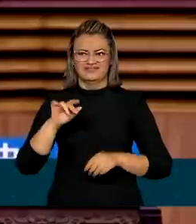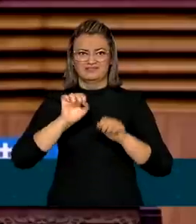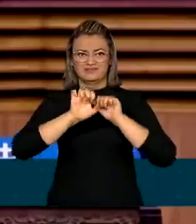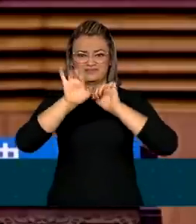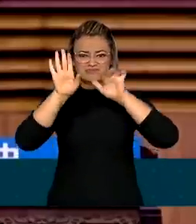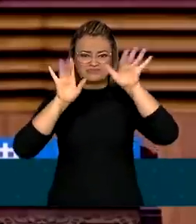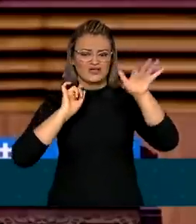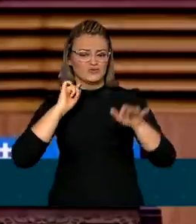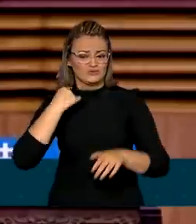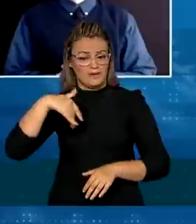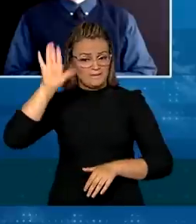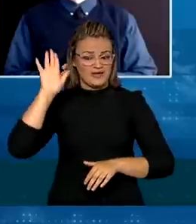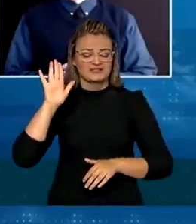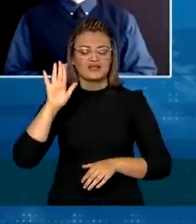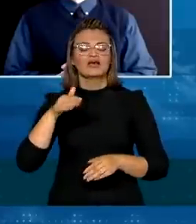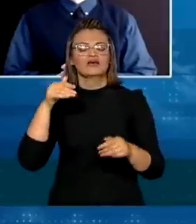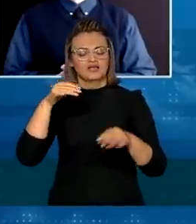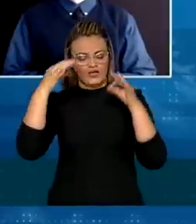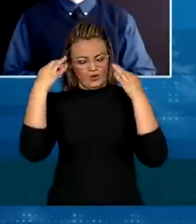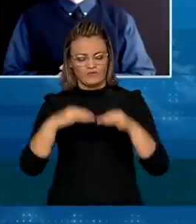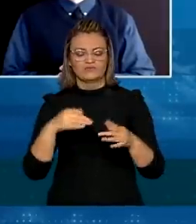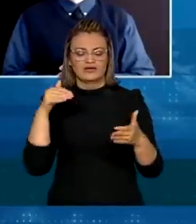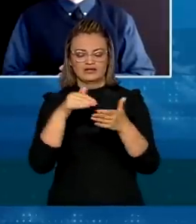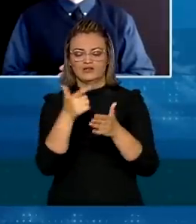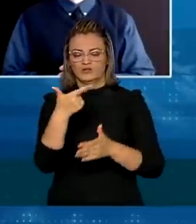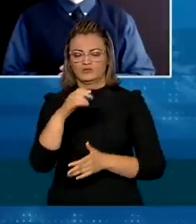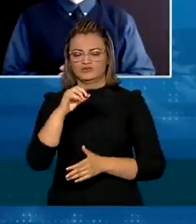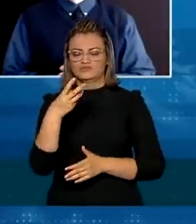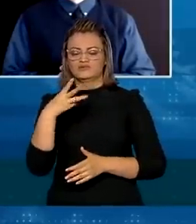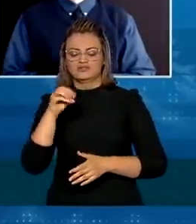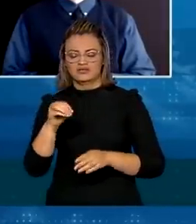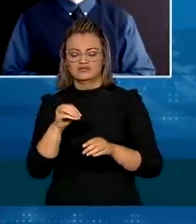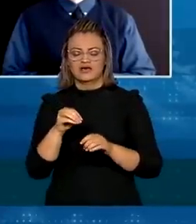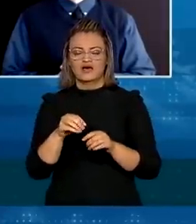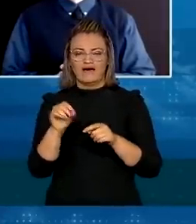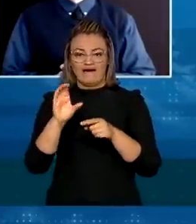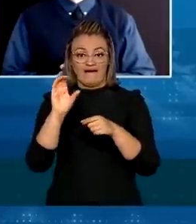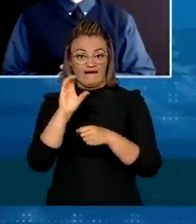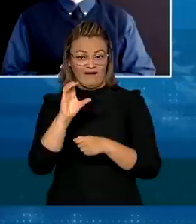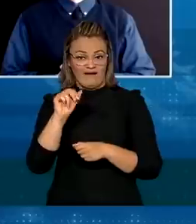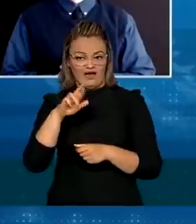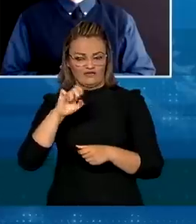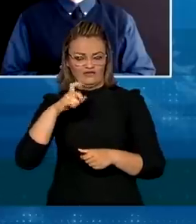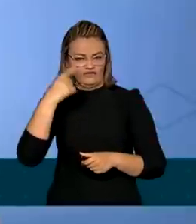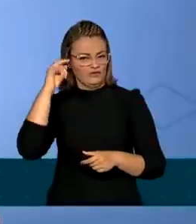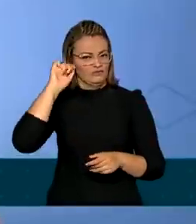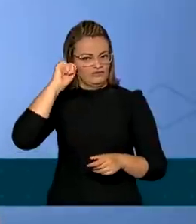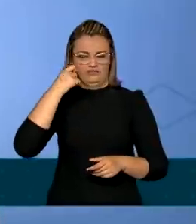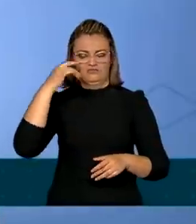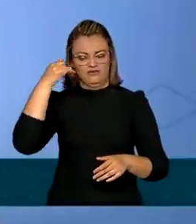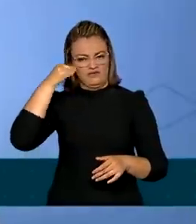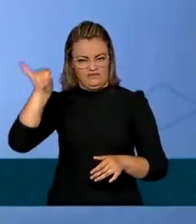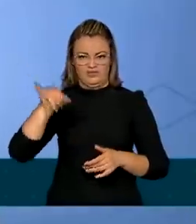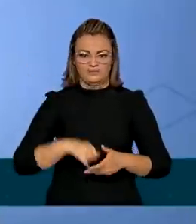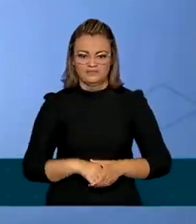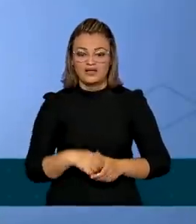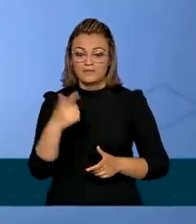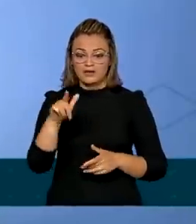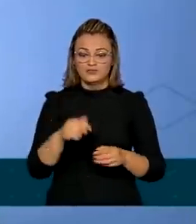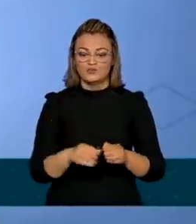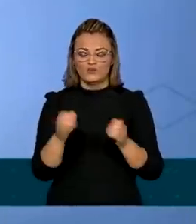do planeta, garantiu que até 2030 vai deixar de usar o carvão mineral como fonte de energia. Já a União